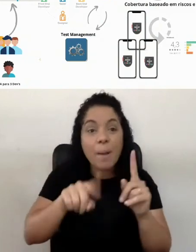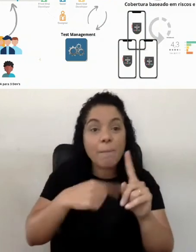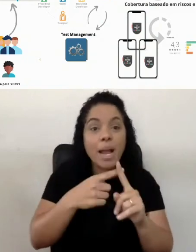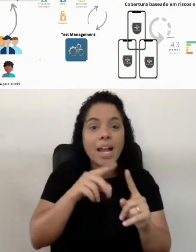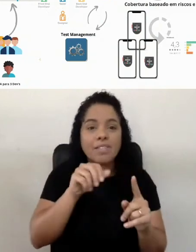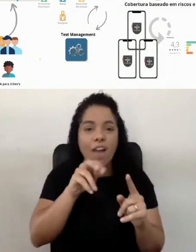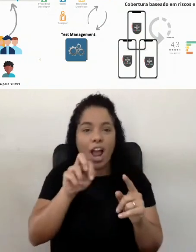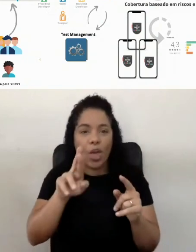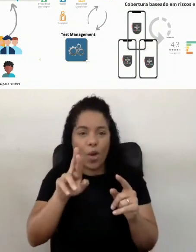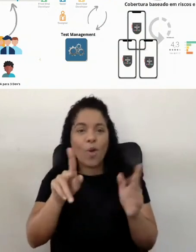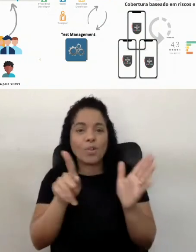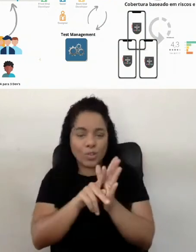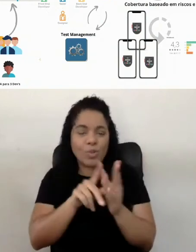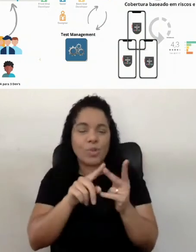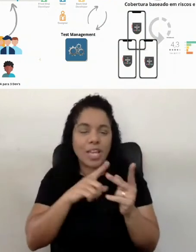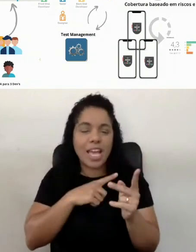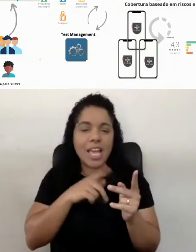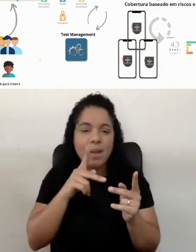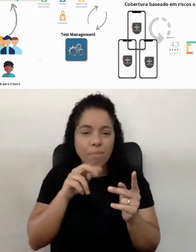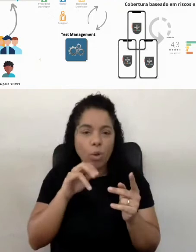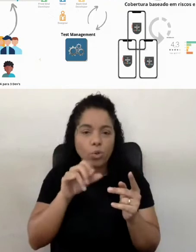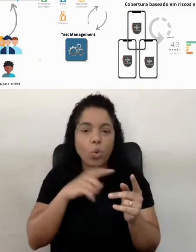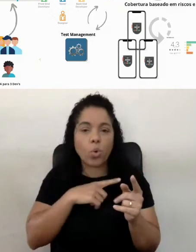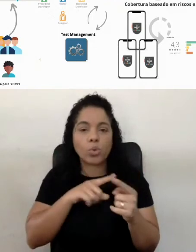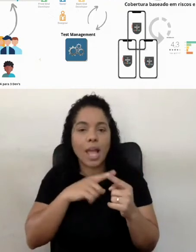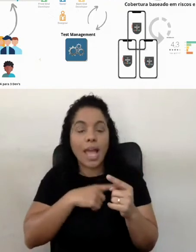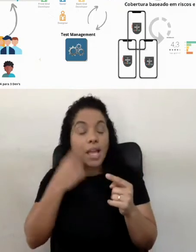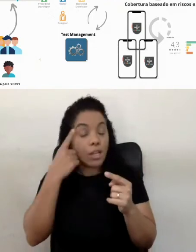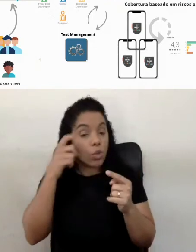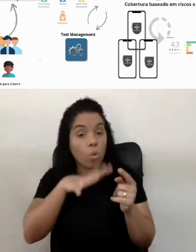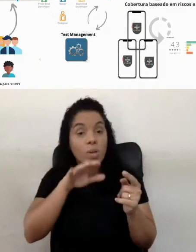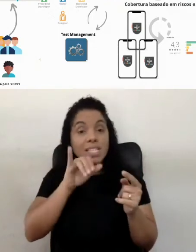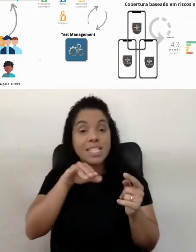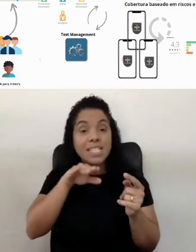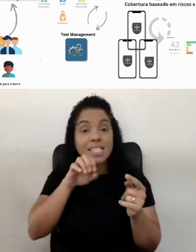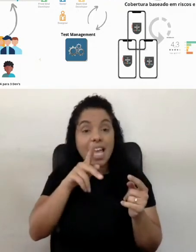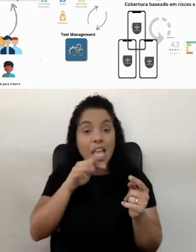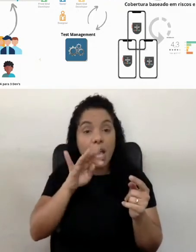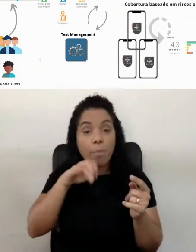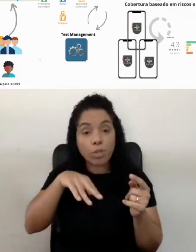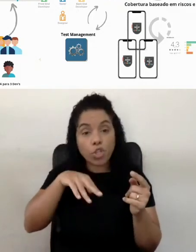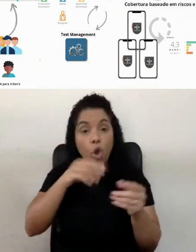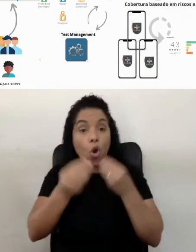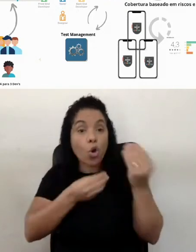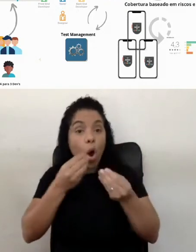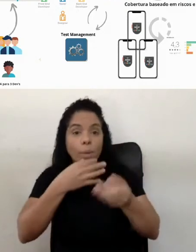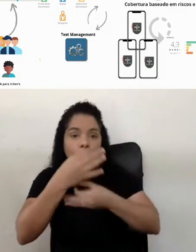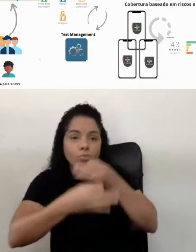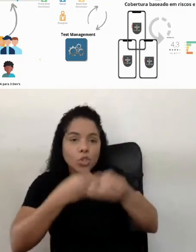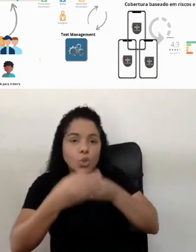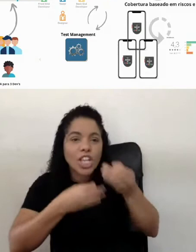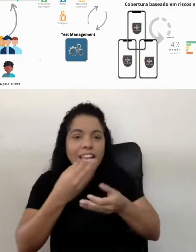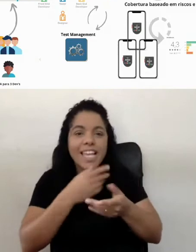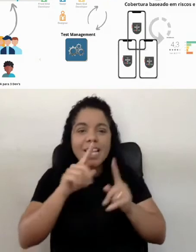da gente apenas ficar sendo ali o executor, né, ficar sendo o executor. E aí aqui o